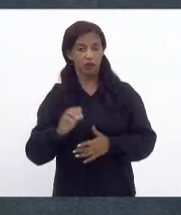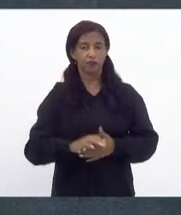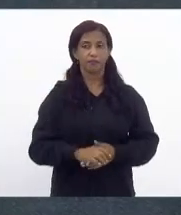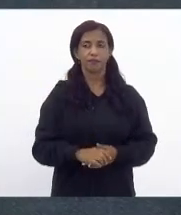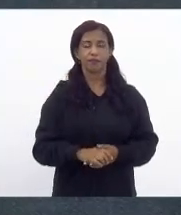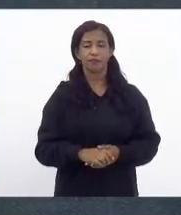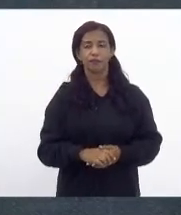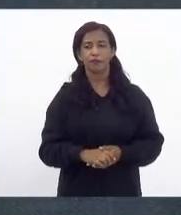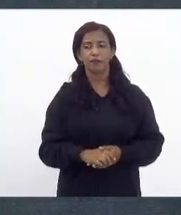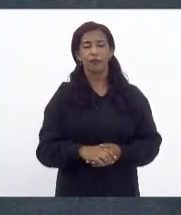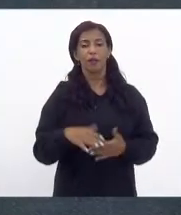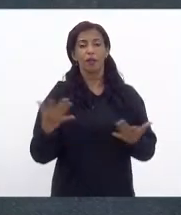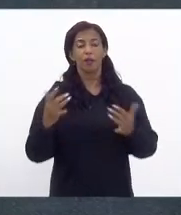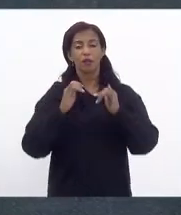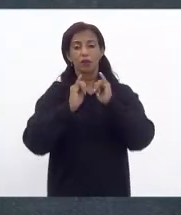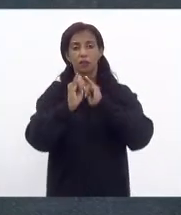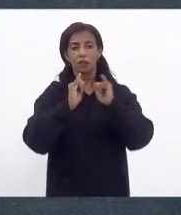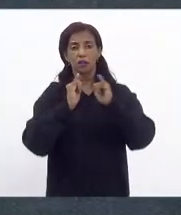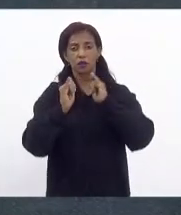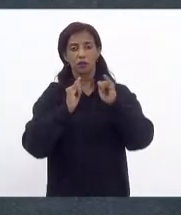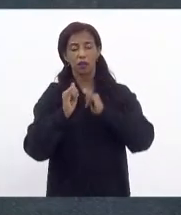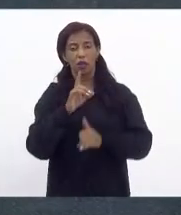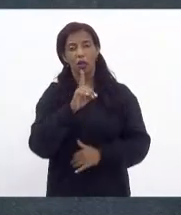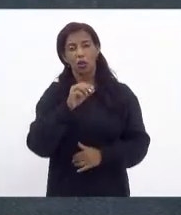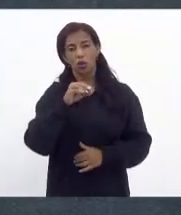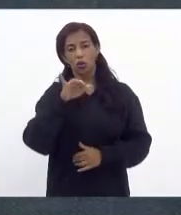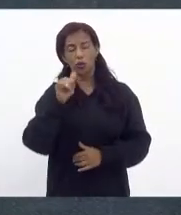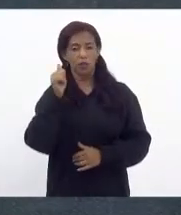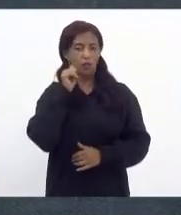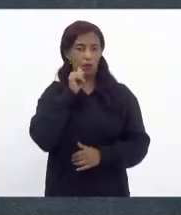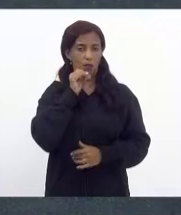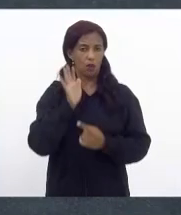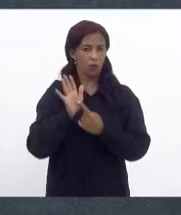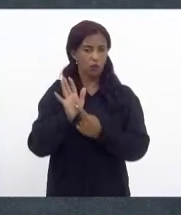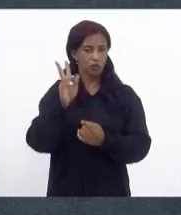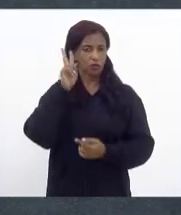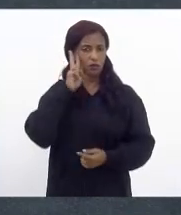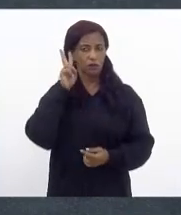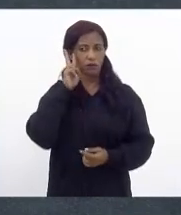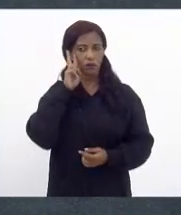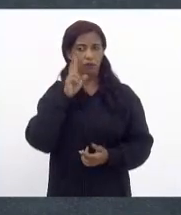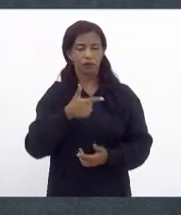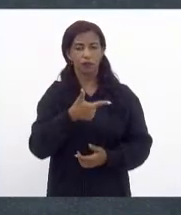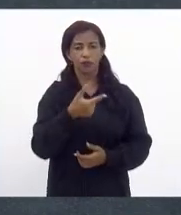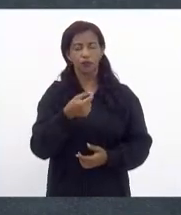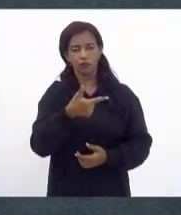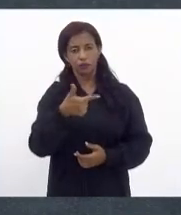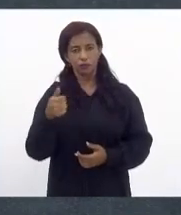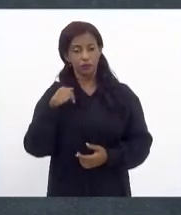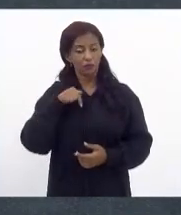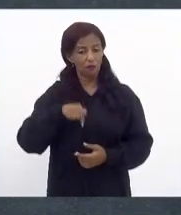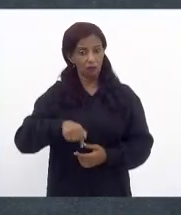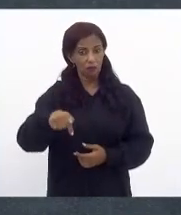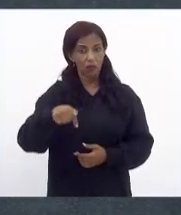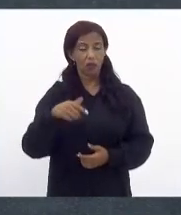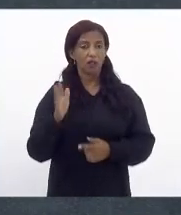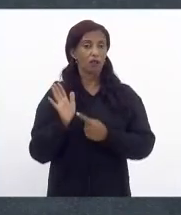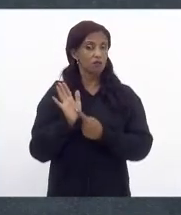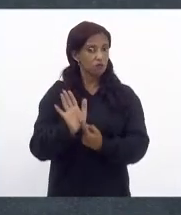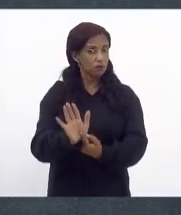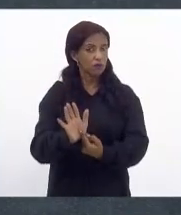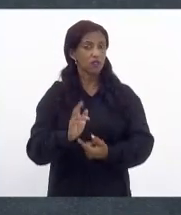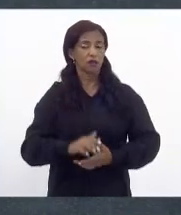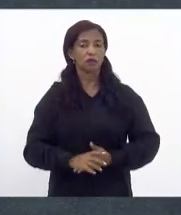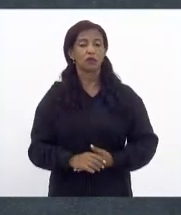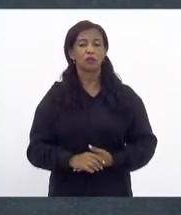dia então esses dados do dossiê mulher apresentado agora na segunda-feira de 2021 revelam